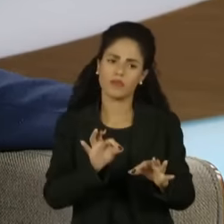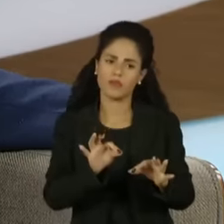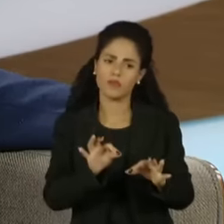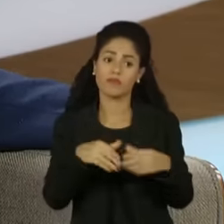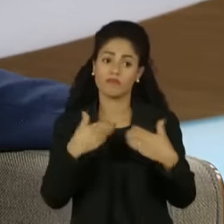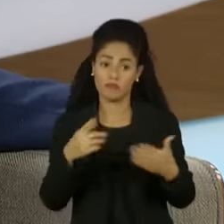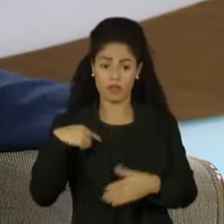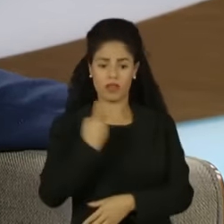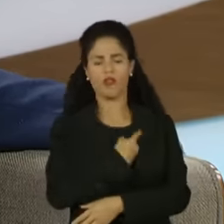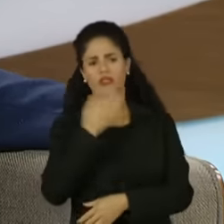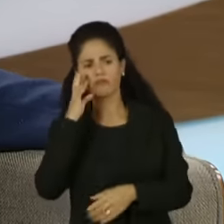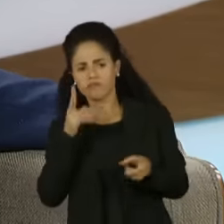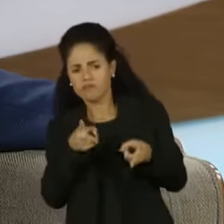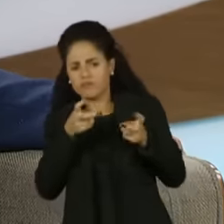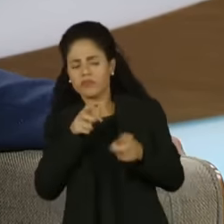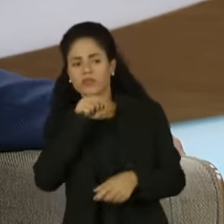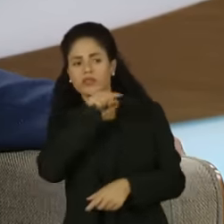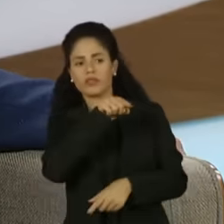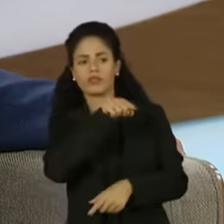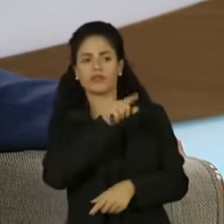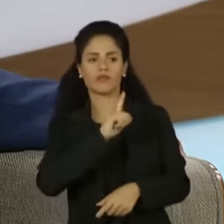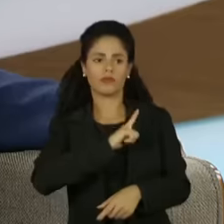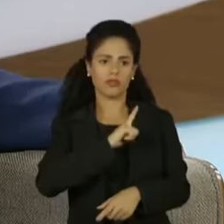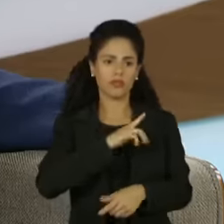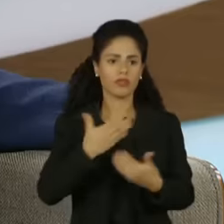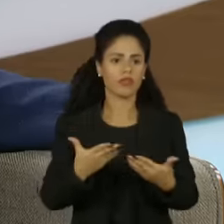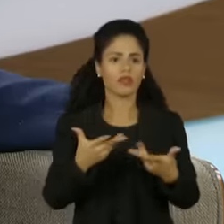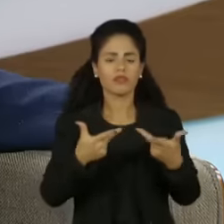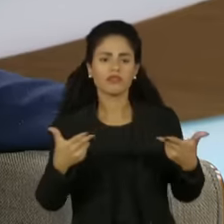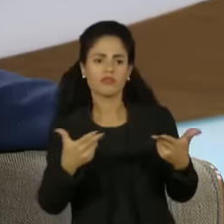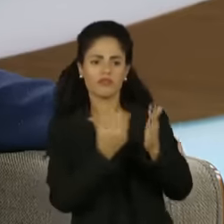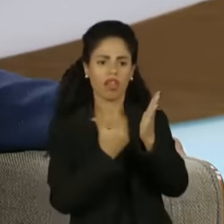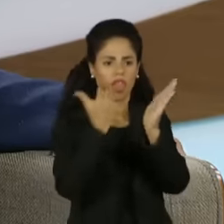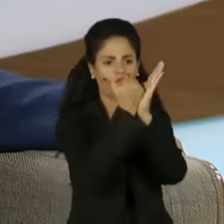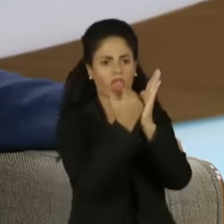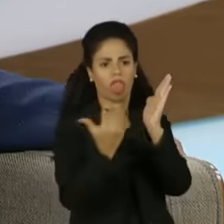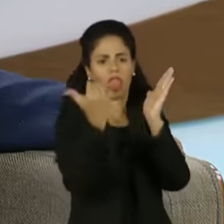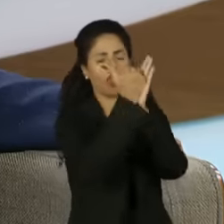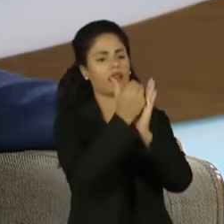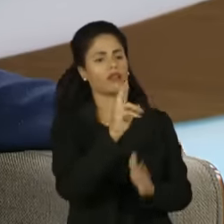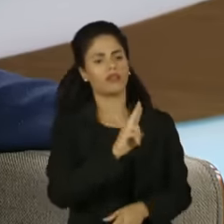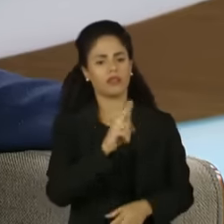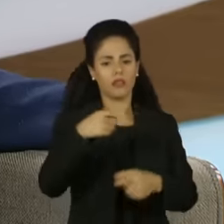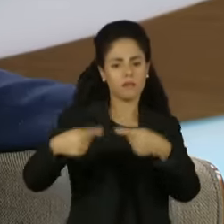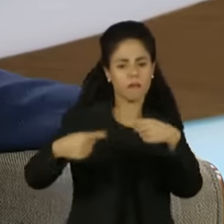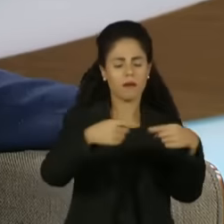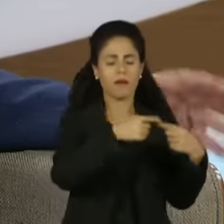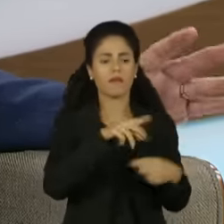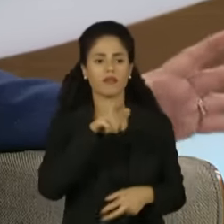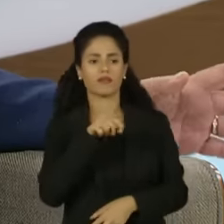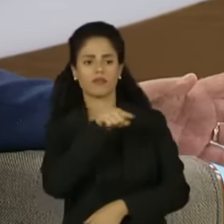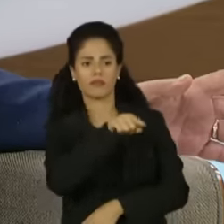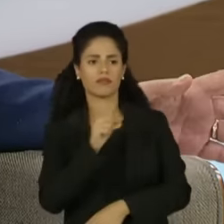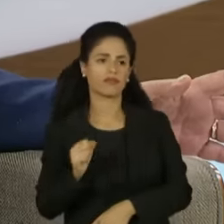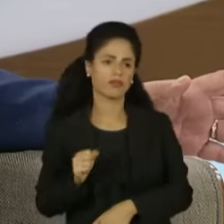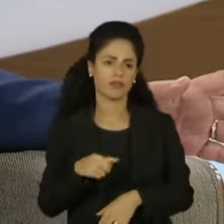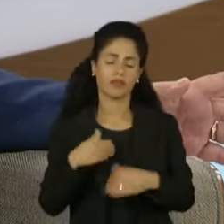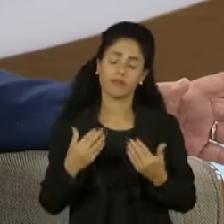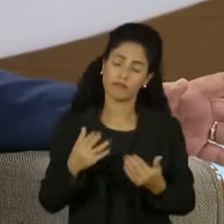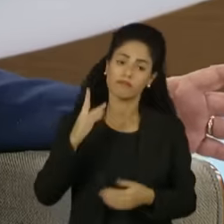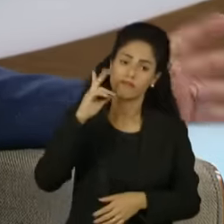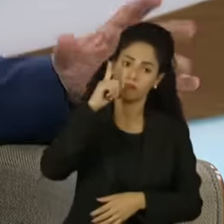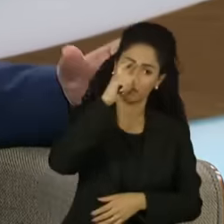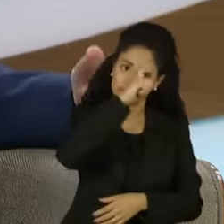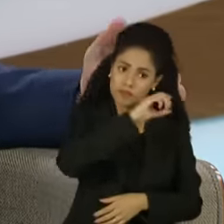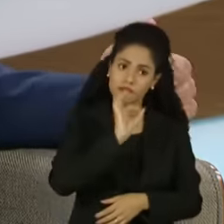E o que nós estamos vendo é que a excepcionalização e a banalização, sem entrar no mérito das discussões, isso tem sido uma constante.